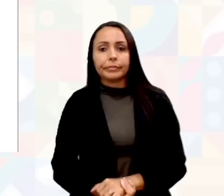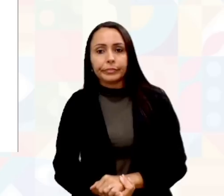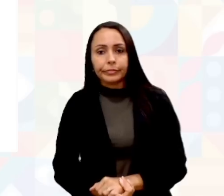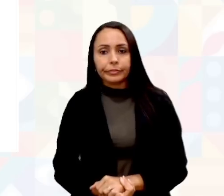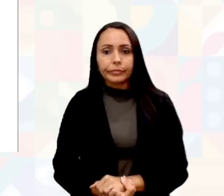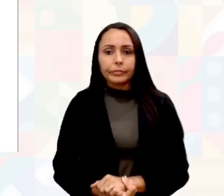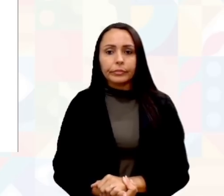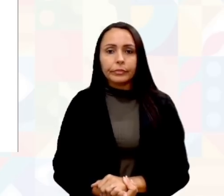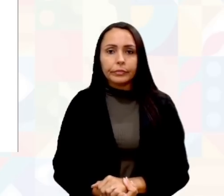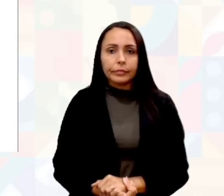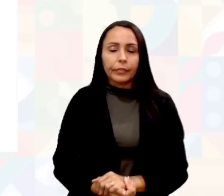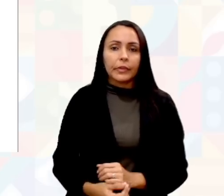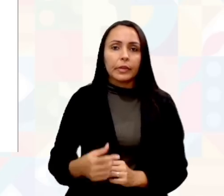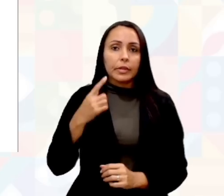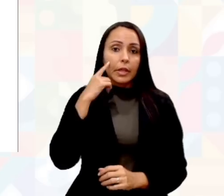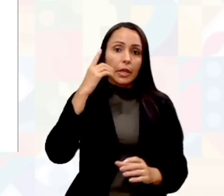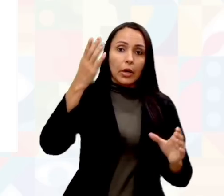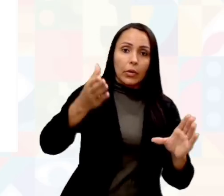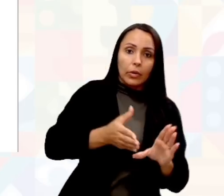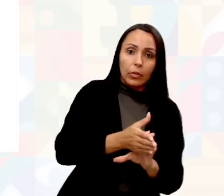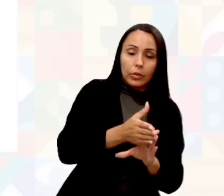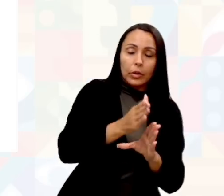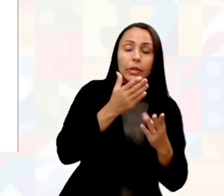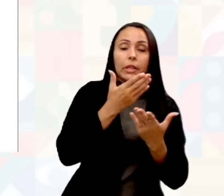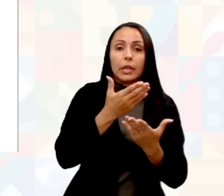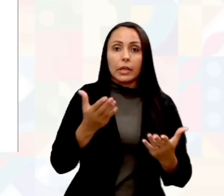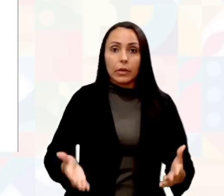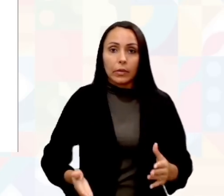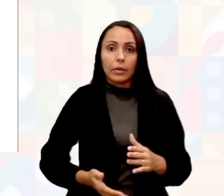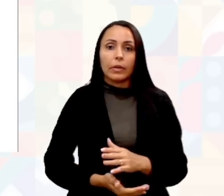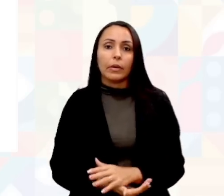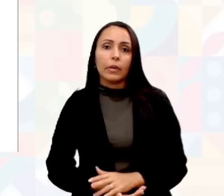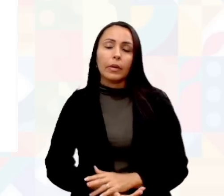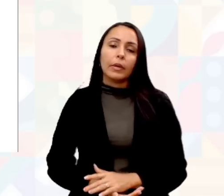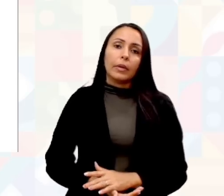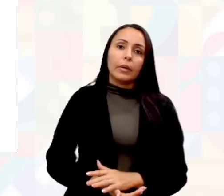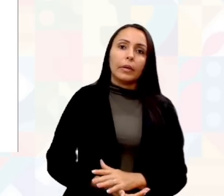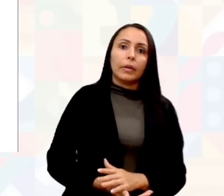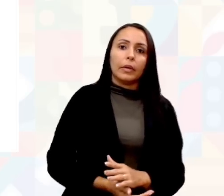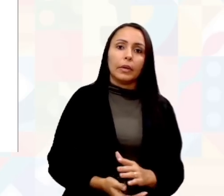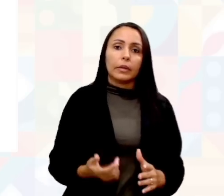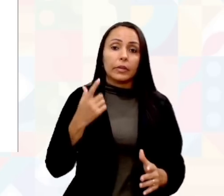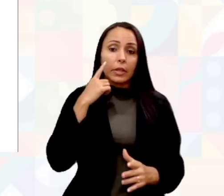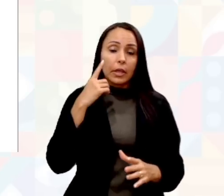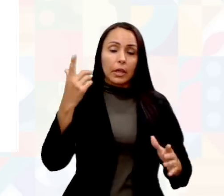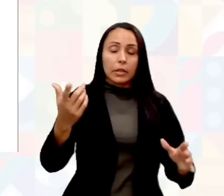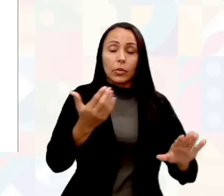a ambientação das baias, das salas que são separadas,